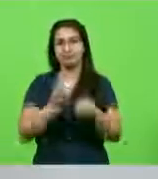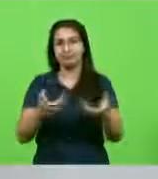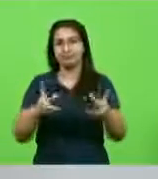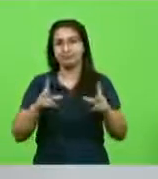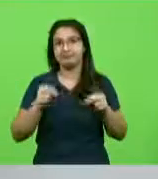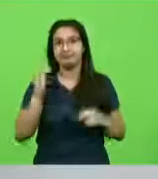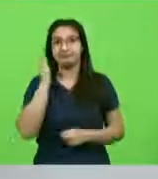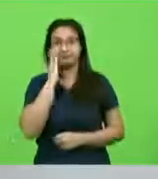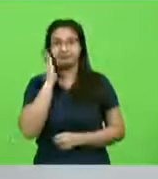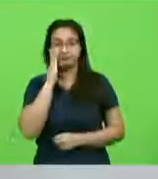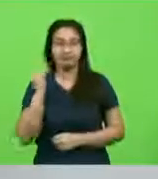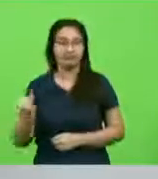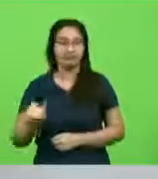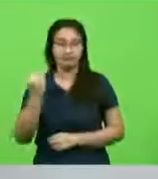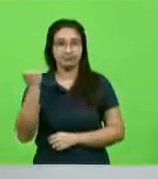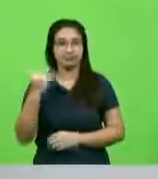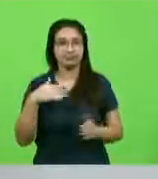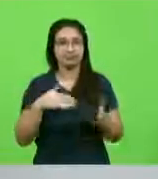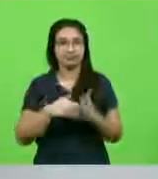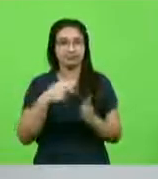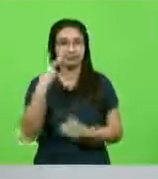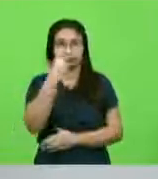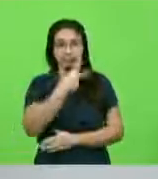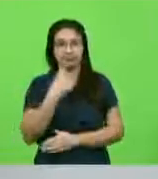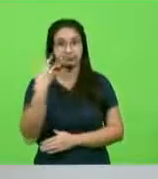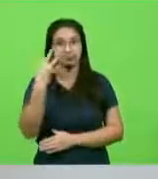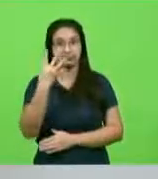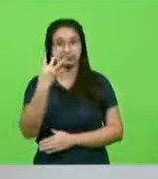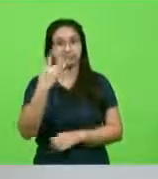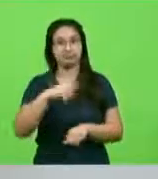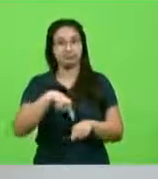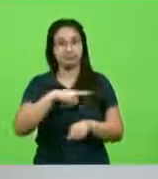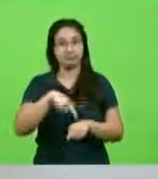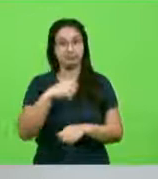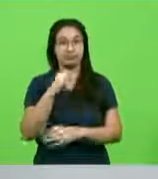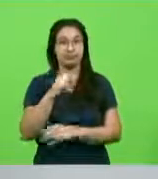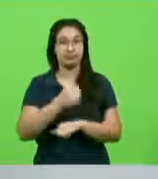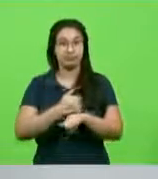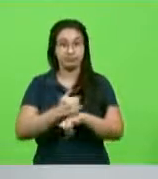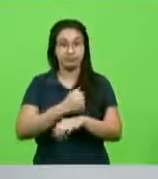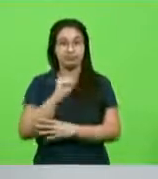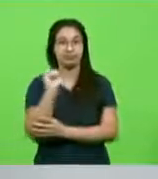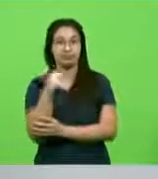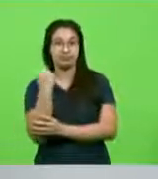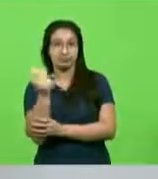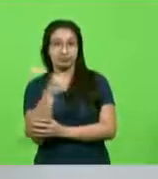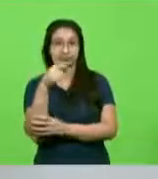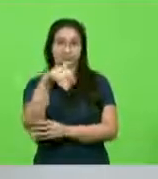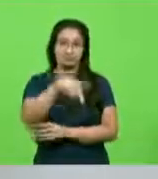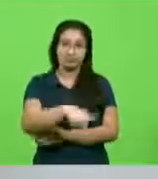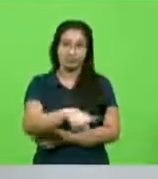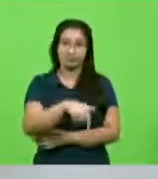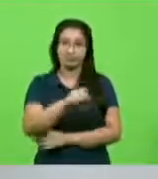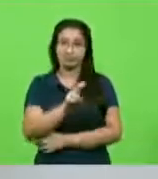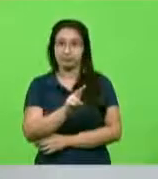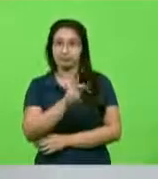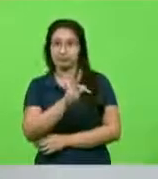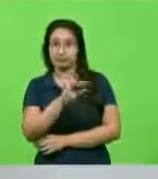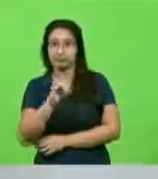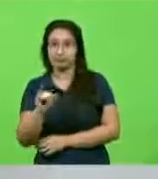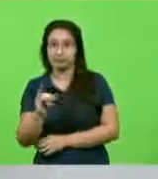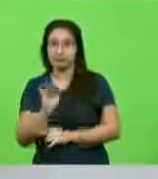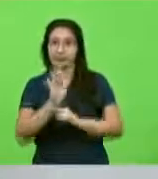de ter por 24 horas um profissional de fisioterapeuta num leito de UTI, porque faz com que o